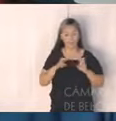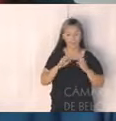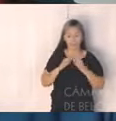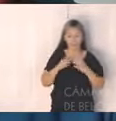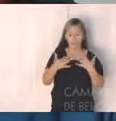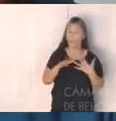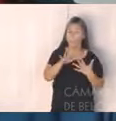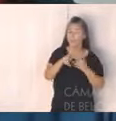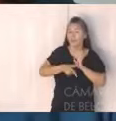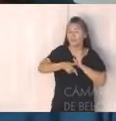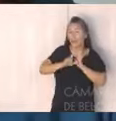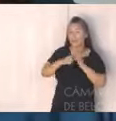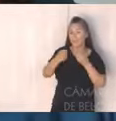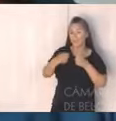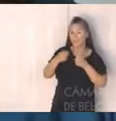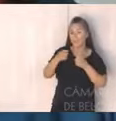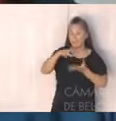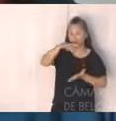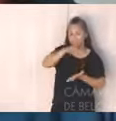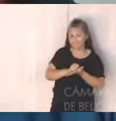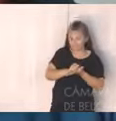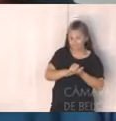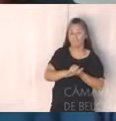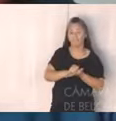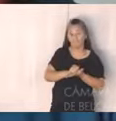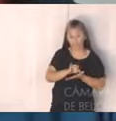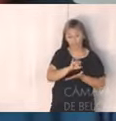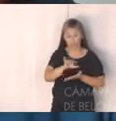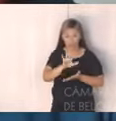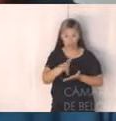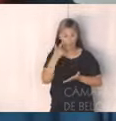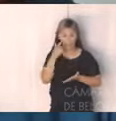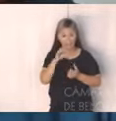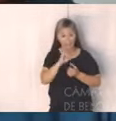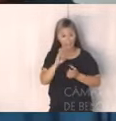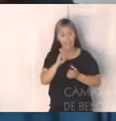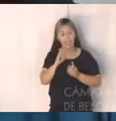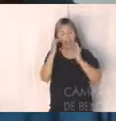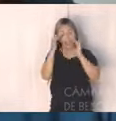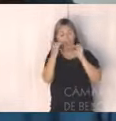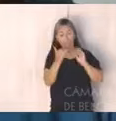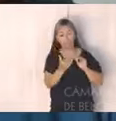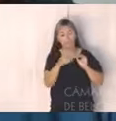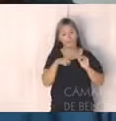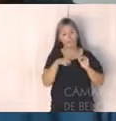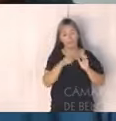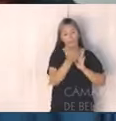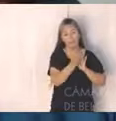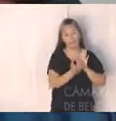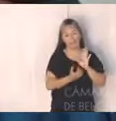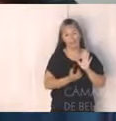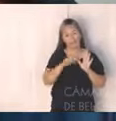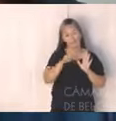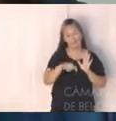estar cadastrado no portal da Câmara. Somente serão aceitas manifestações que respeitem os termos de uso informados no cadastro.